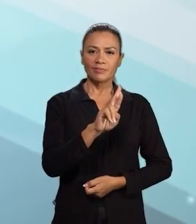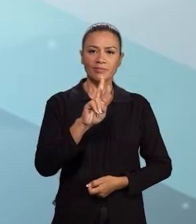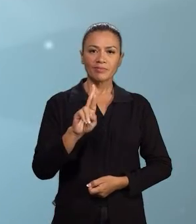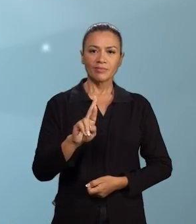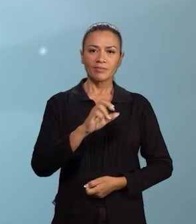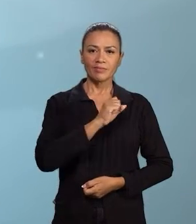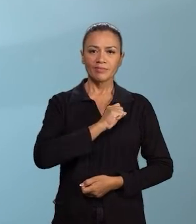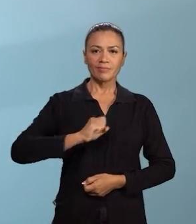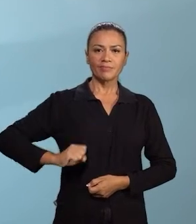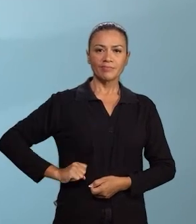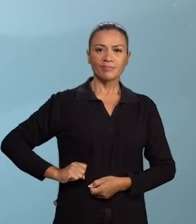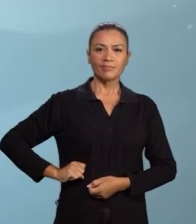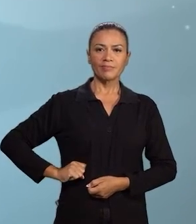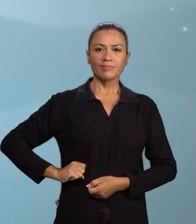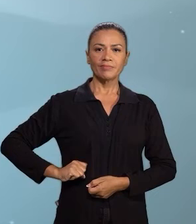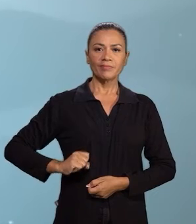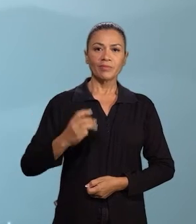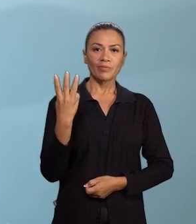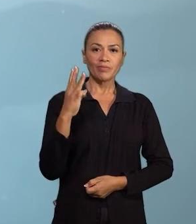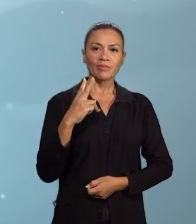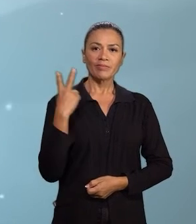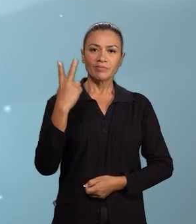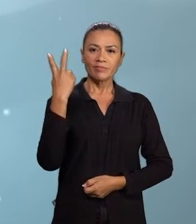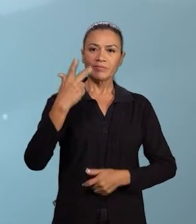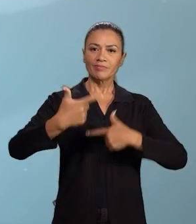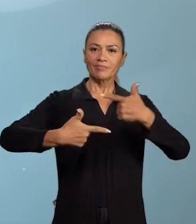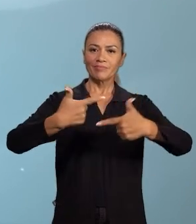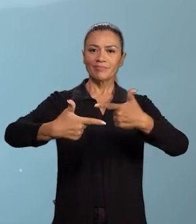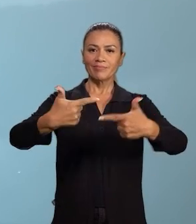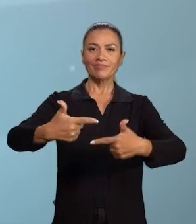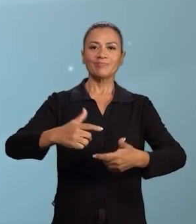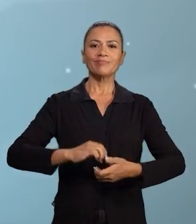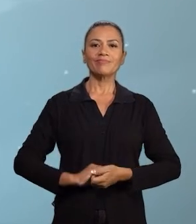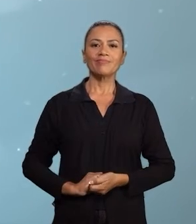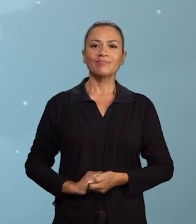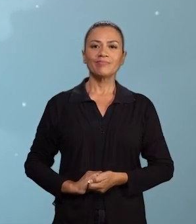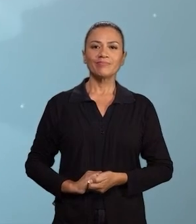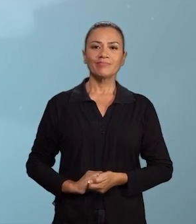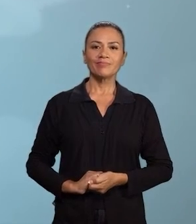Roberto Rocha, senador. Maranhão vale a luta.